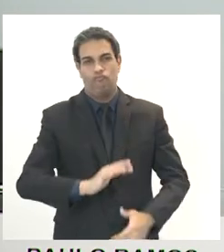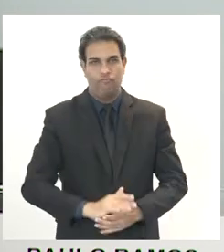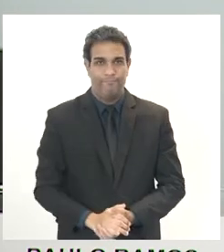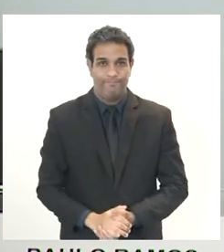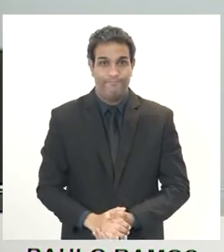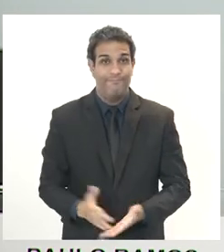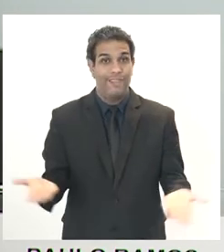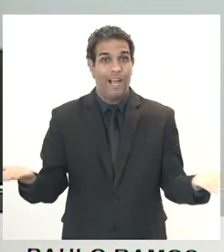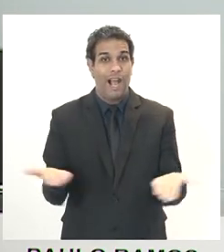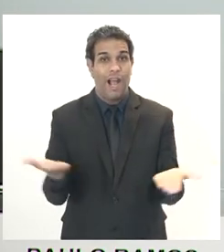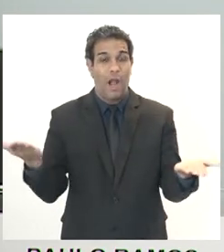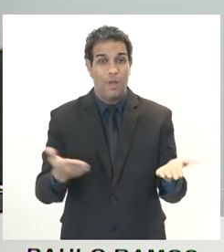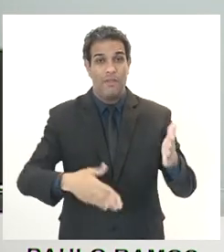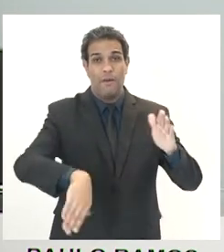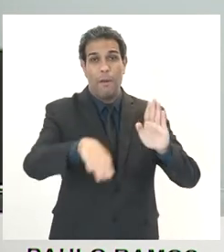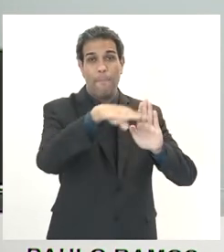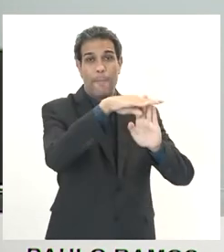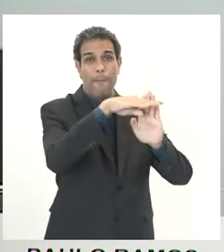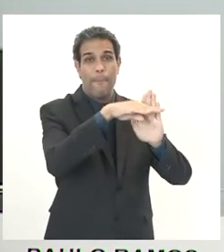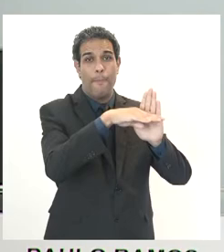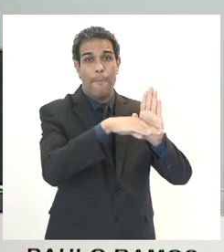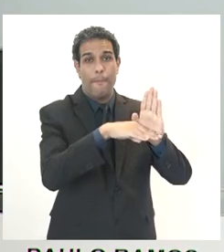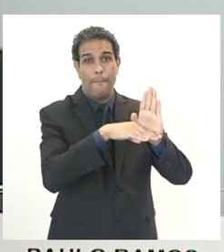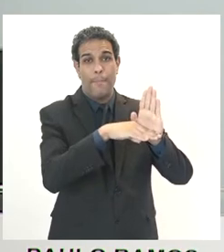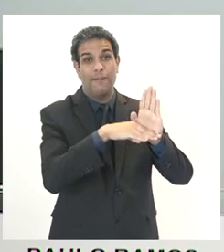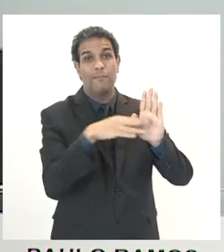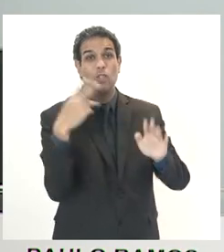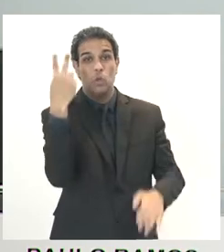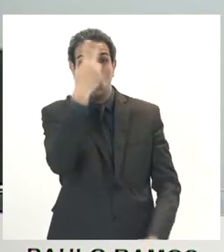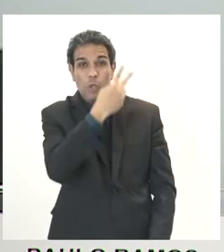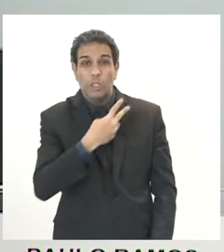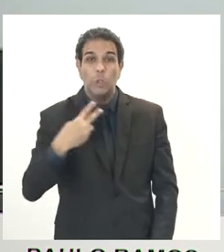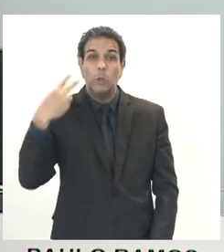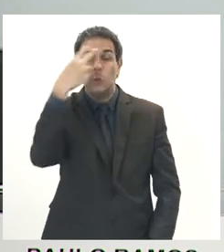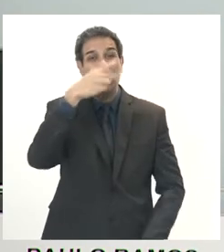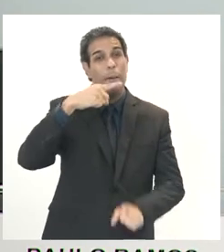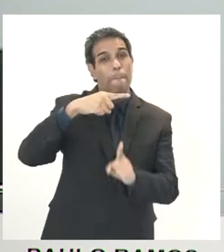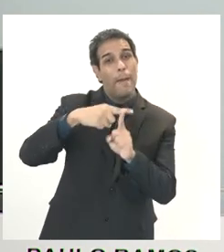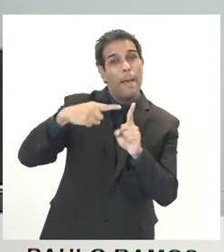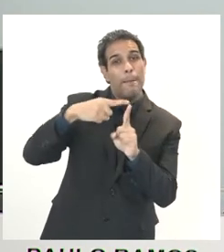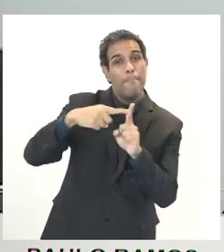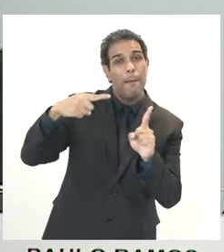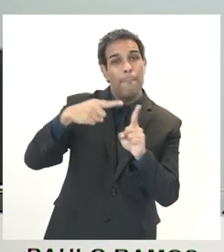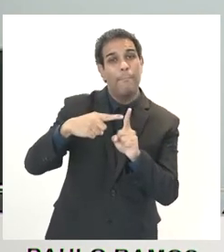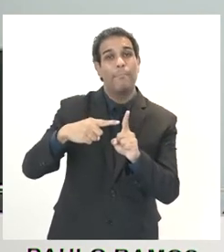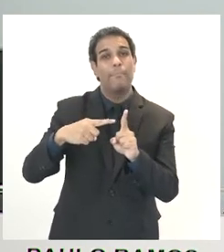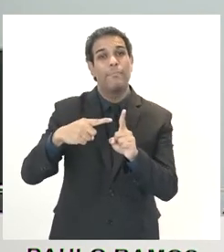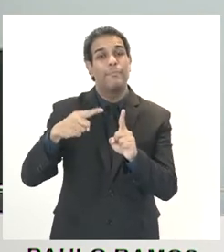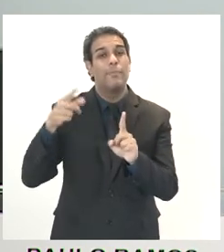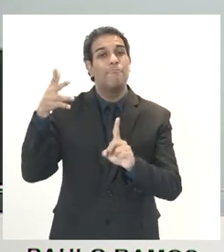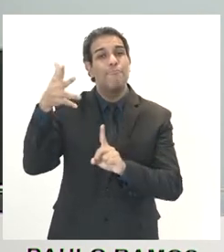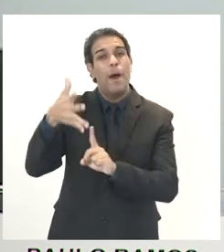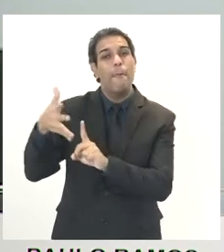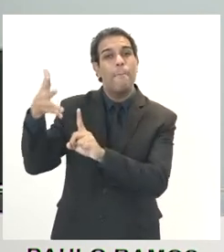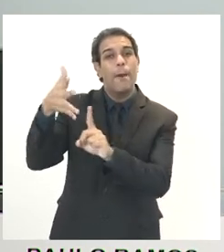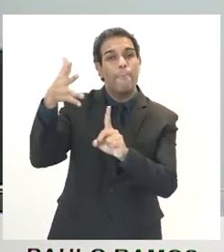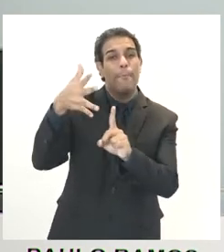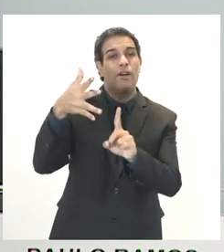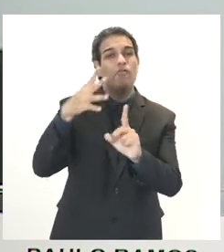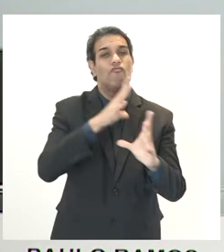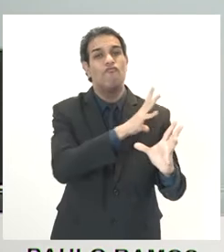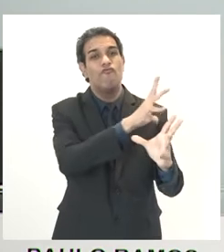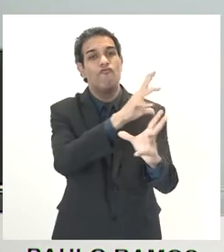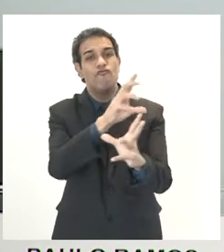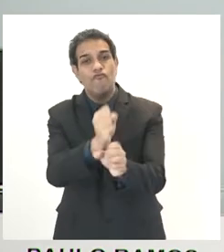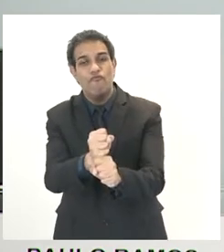Então, eu estou aqui com uma sequência. Nós temos, então, duas horas e meia para a participação de um número razoável